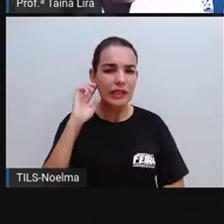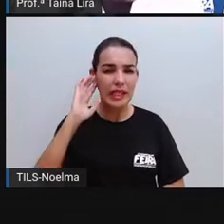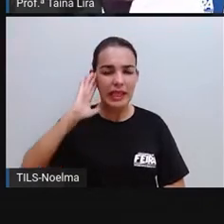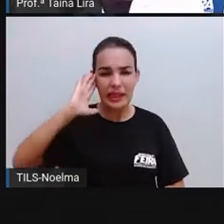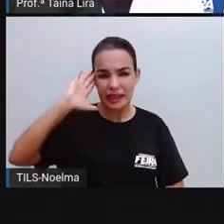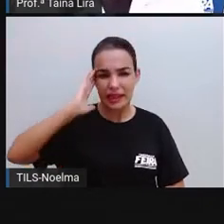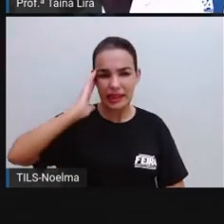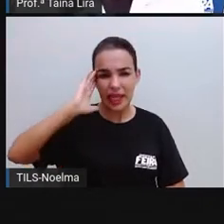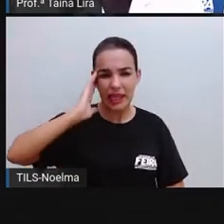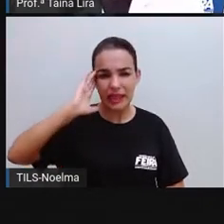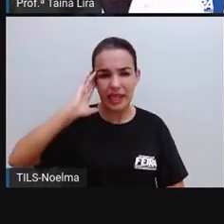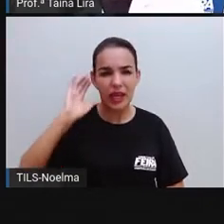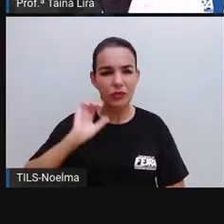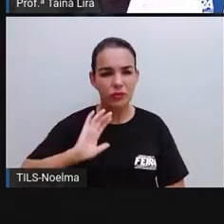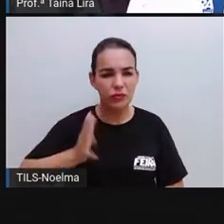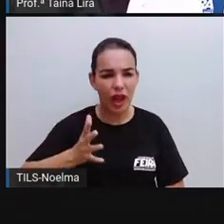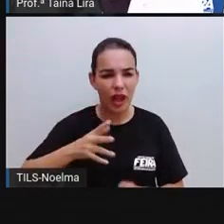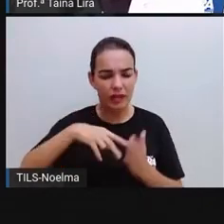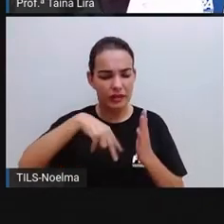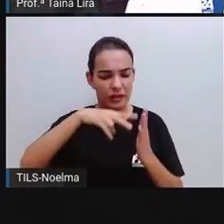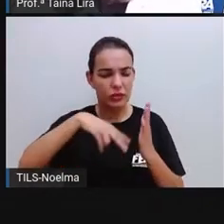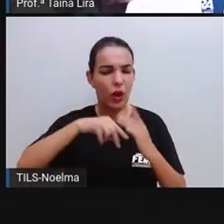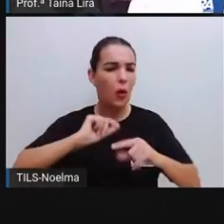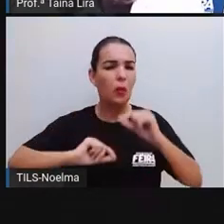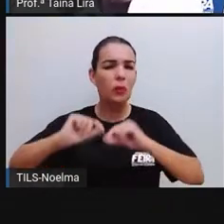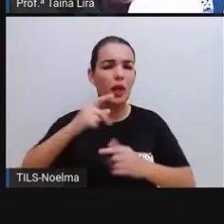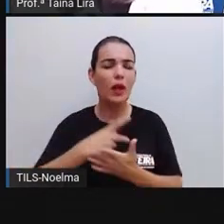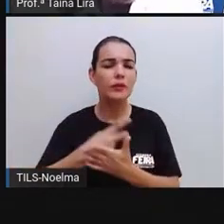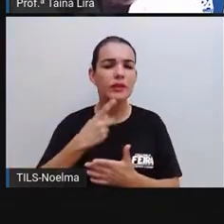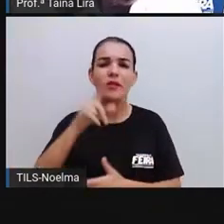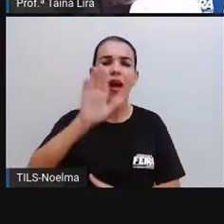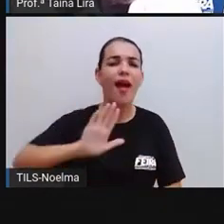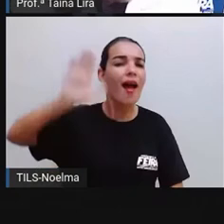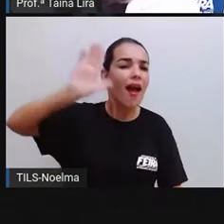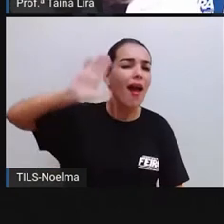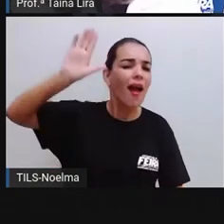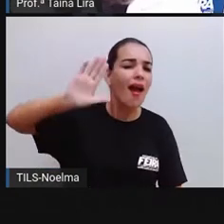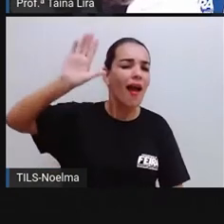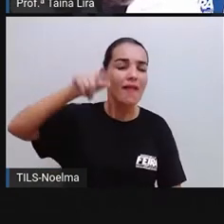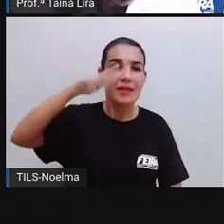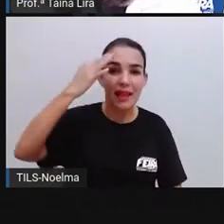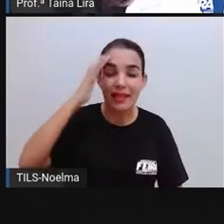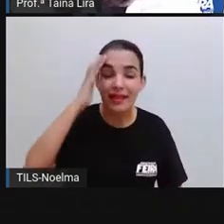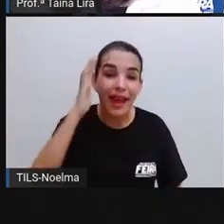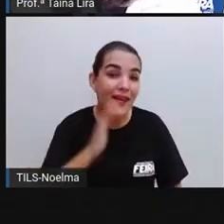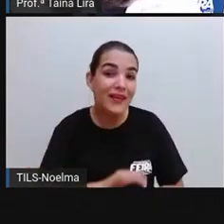livro? que foi que aconteceu aí? Levanta a mão aí para prover quem entendeu.